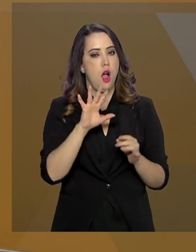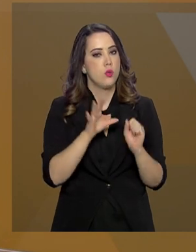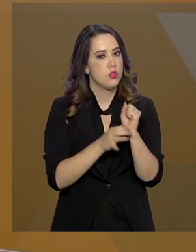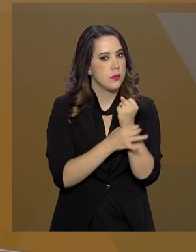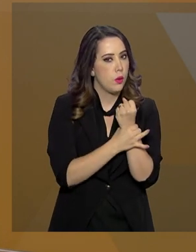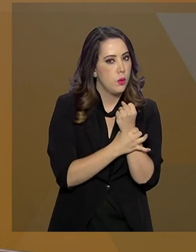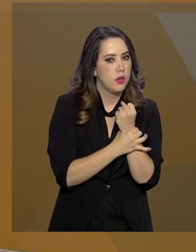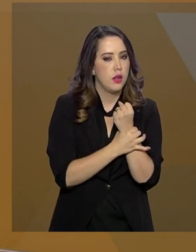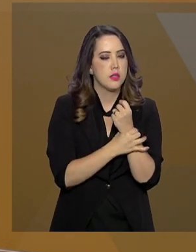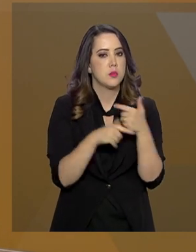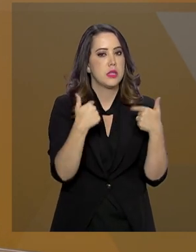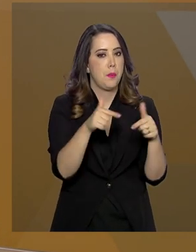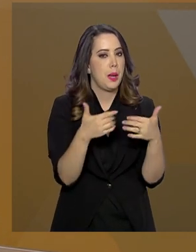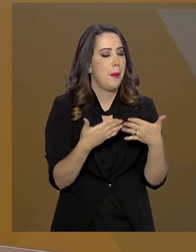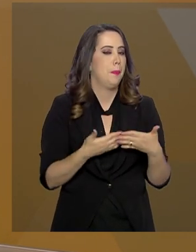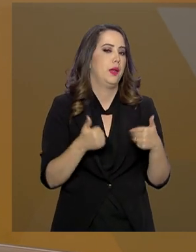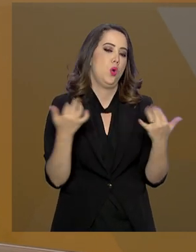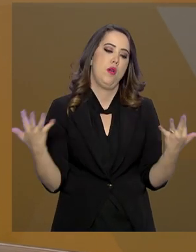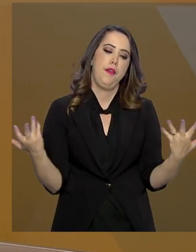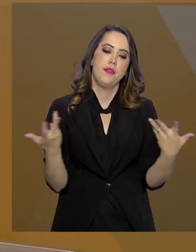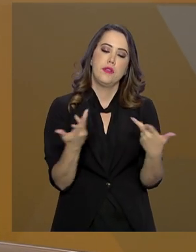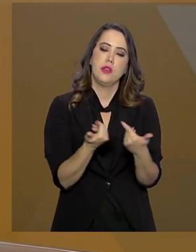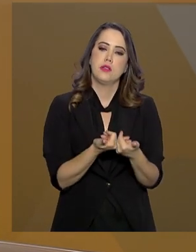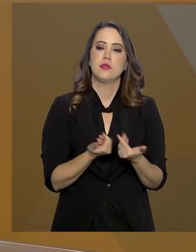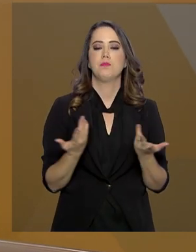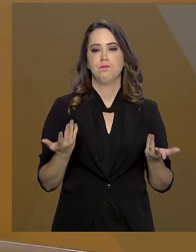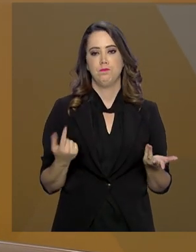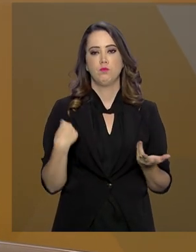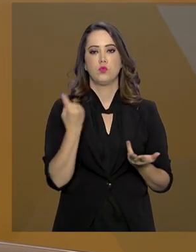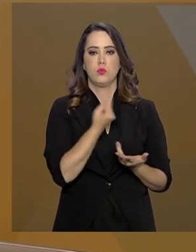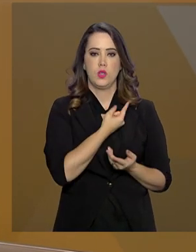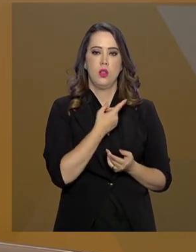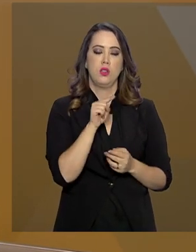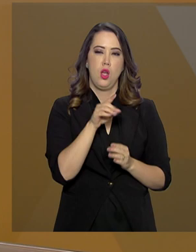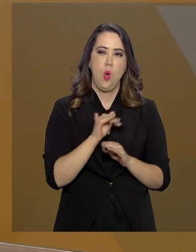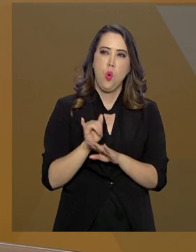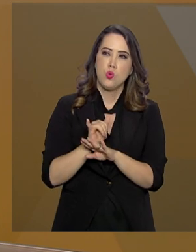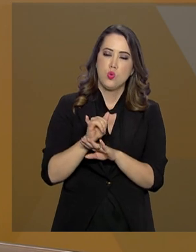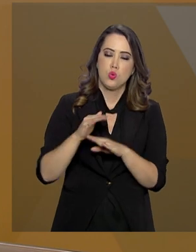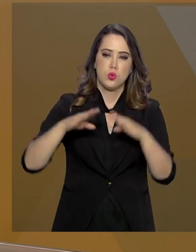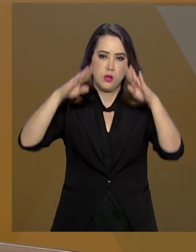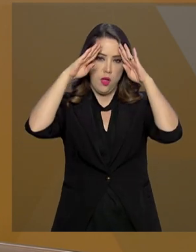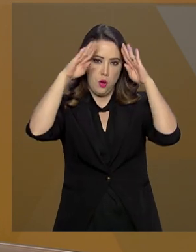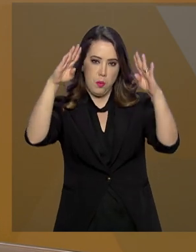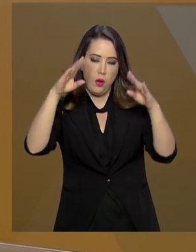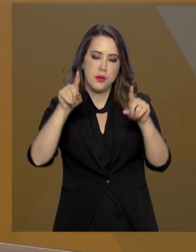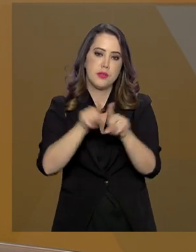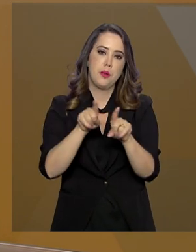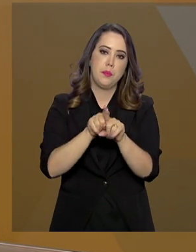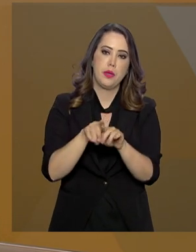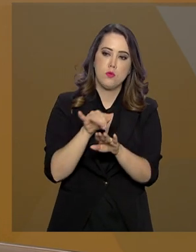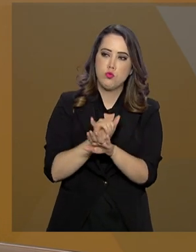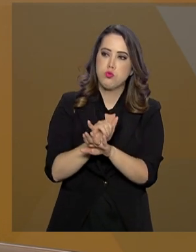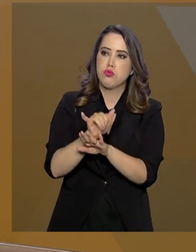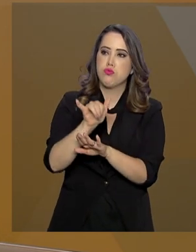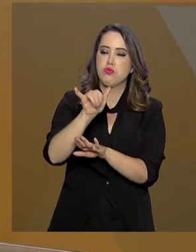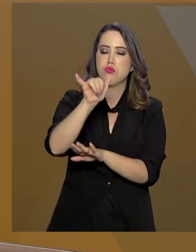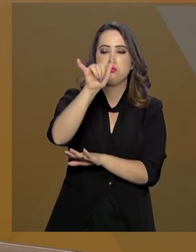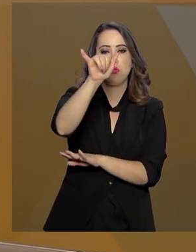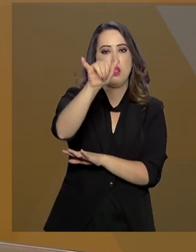eficiente. Nos aeroportos também acontece. Então, nós temos saída de drogas, cocaína, e as apreensões acontecem regularmente,